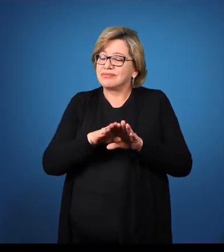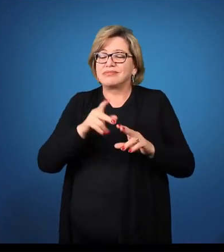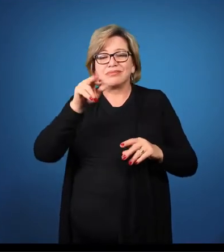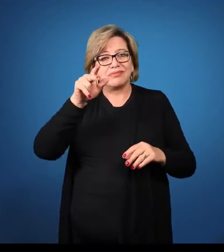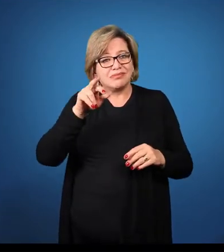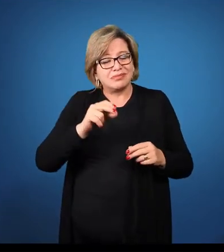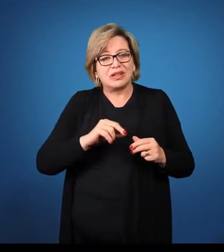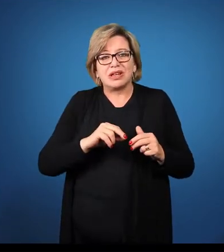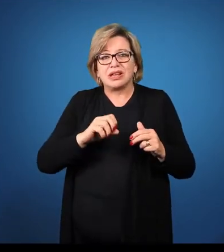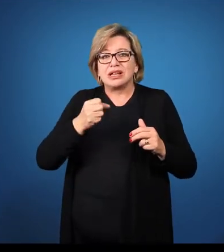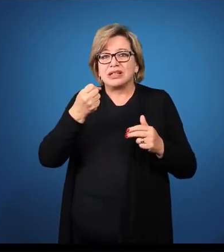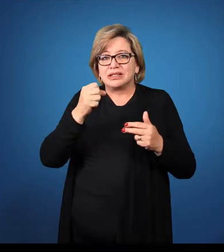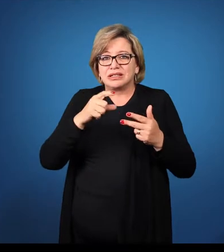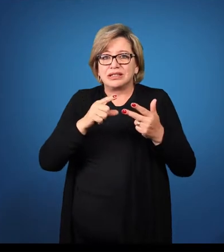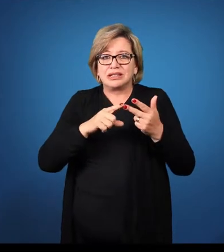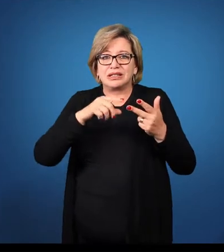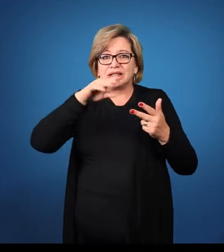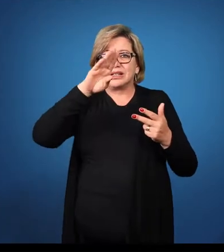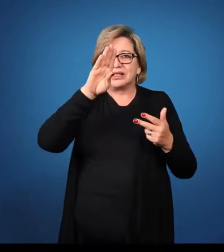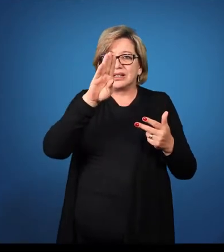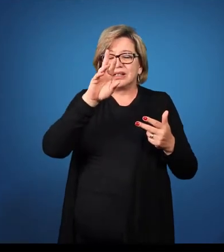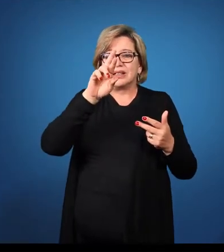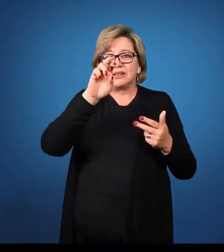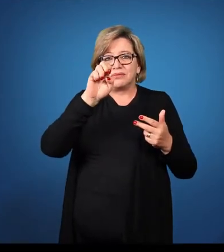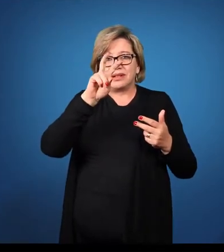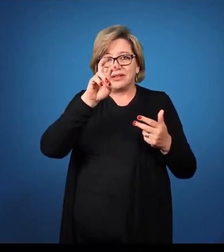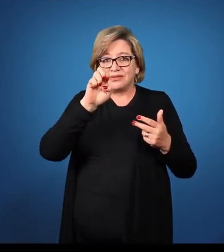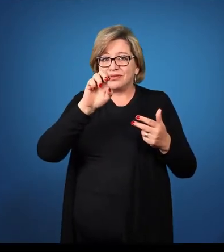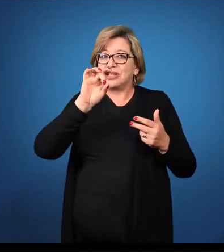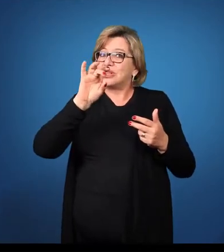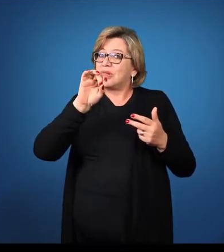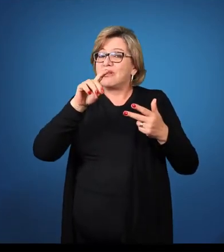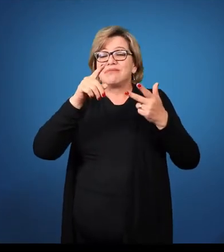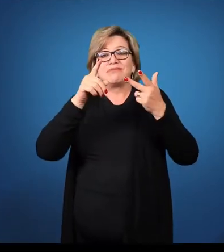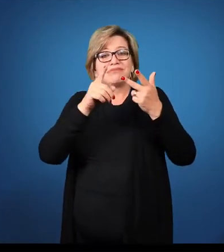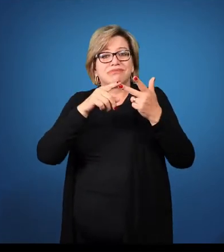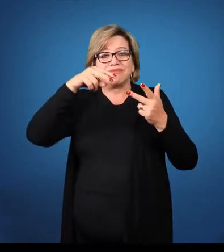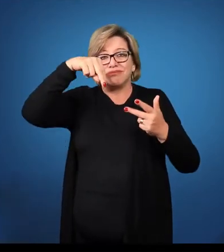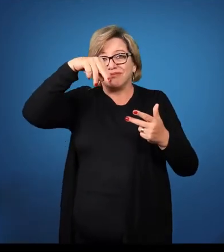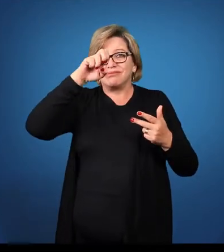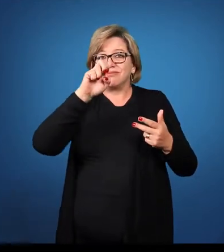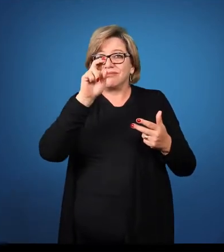E a palavra breve, somente ao neutro.